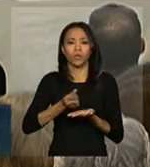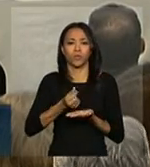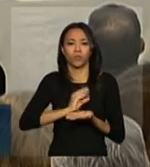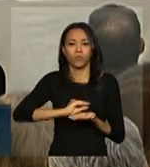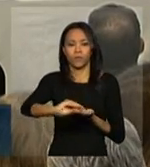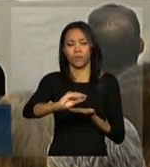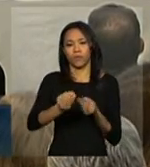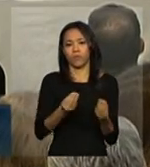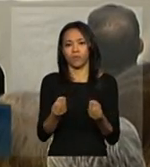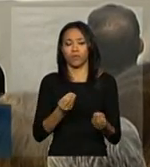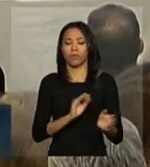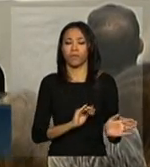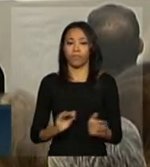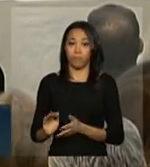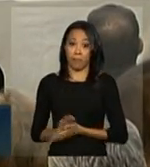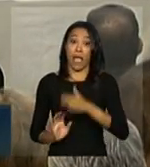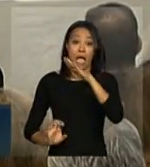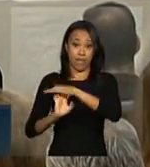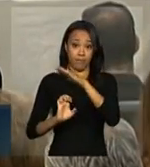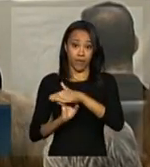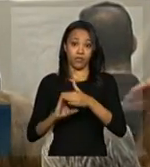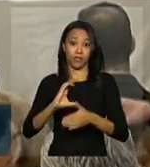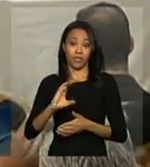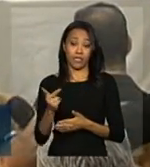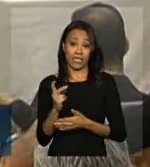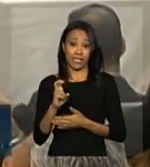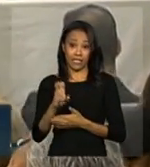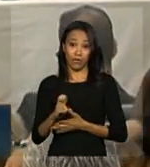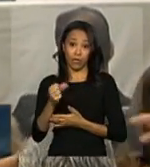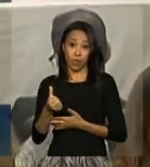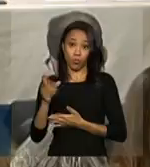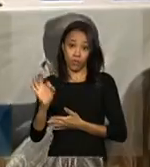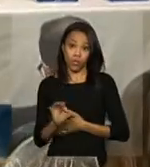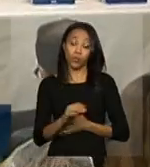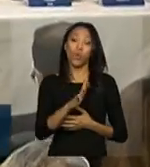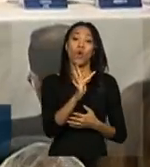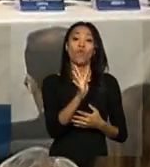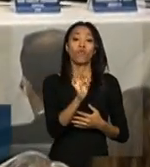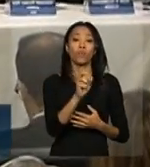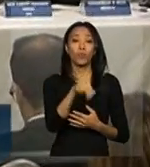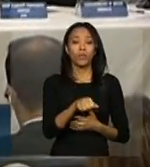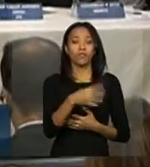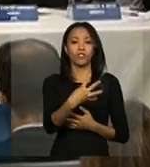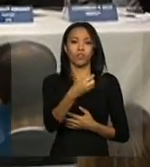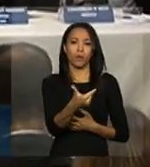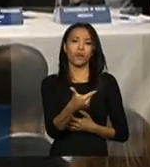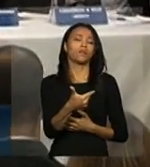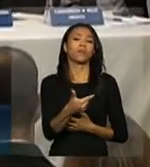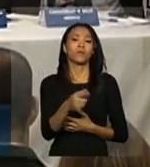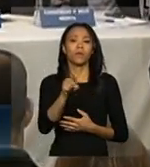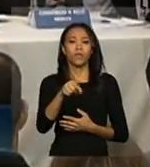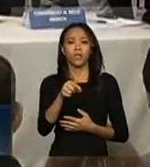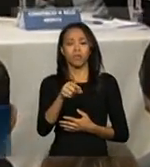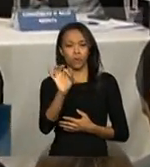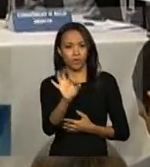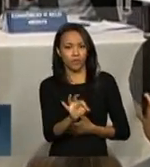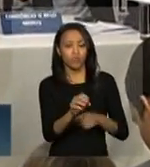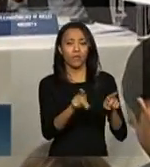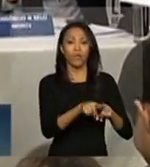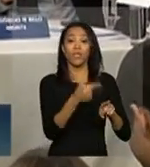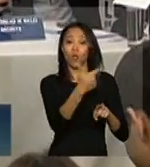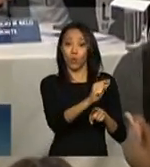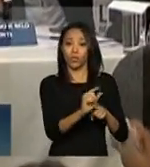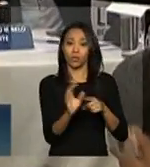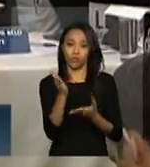Bom, na participação, a State Grid tem 51%, Furnas 24,5%, a Eletronorte 24,5%. Mas